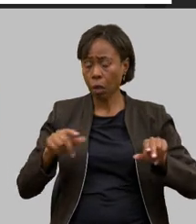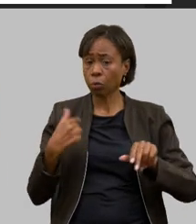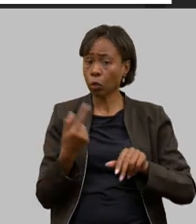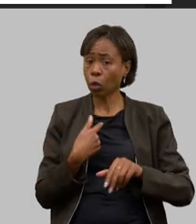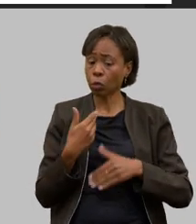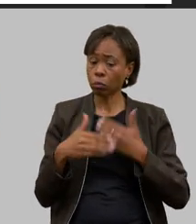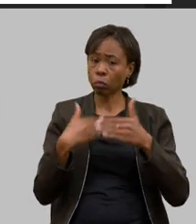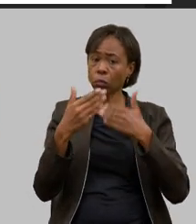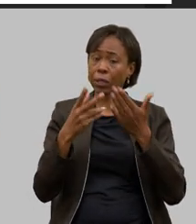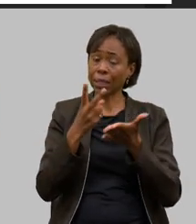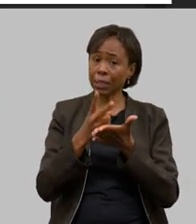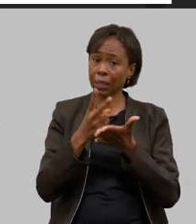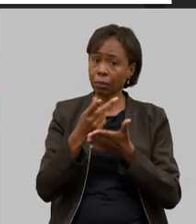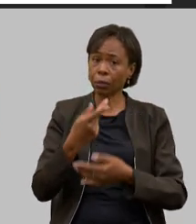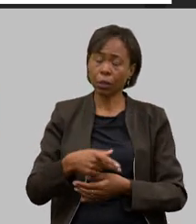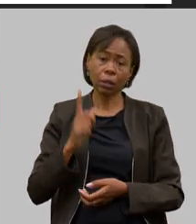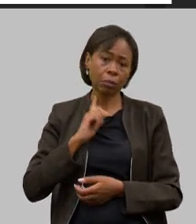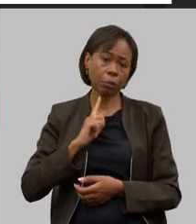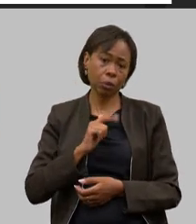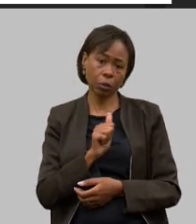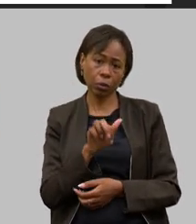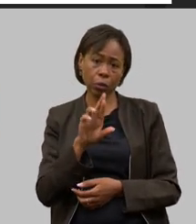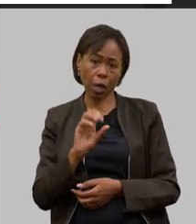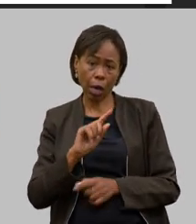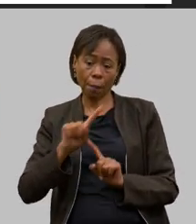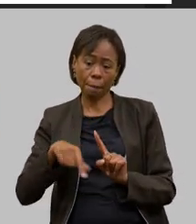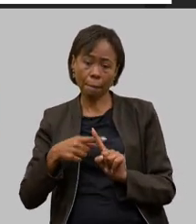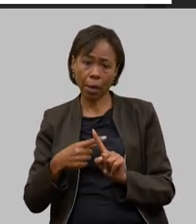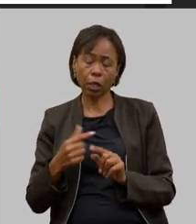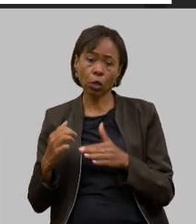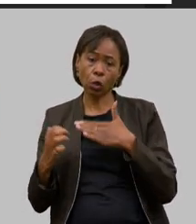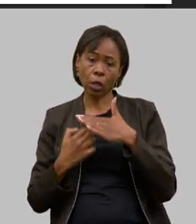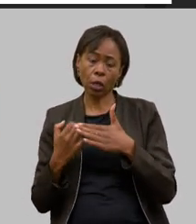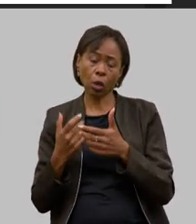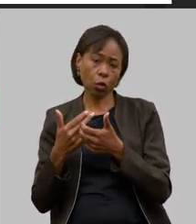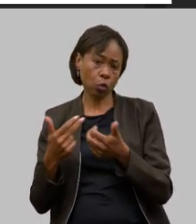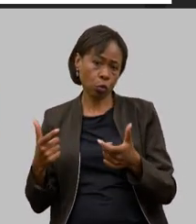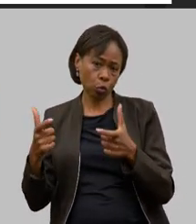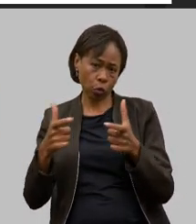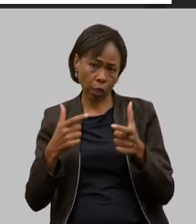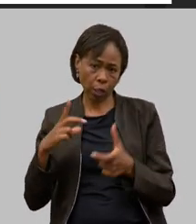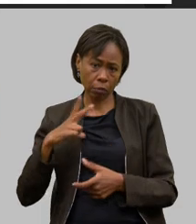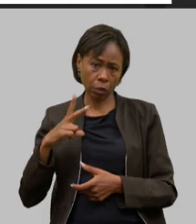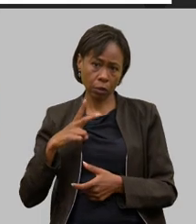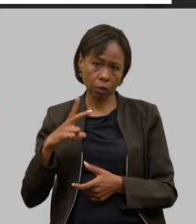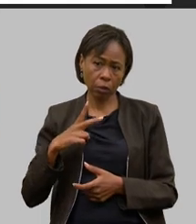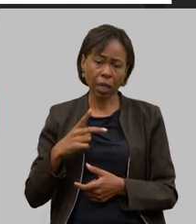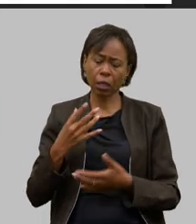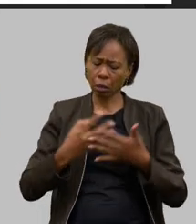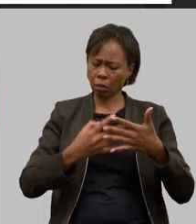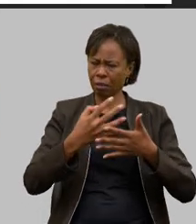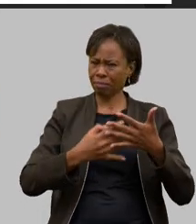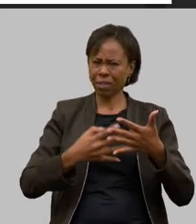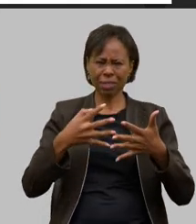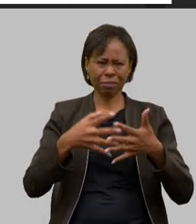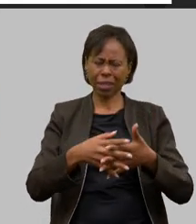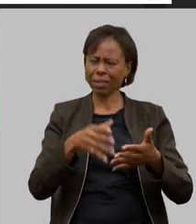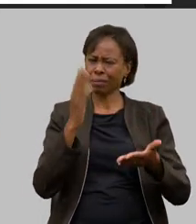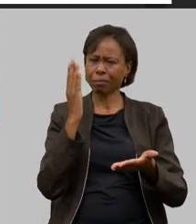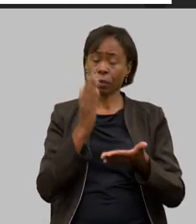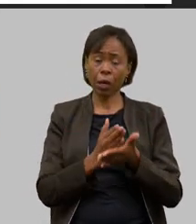o agro em Minas Gerais e andando de braço dado com o setor privado tirando esses entraves sejam eles ambientais